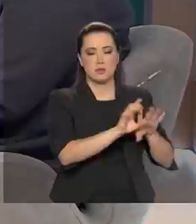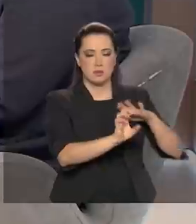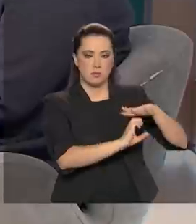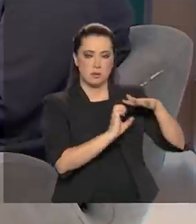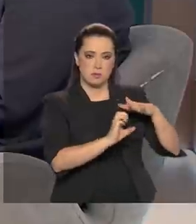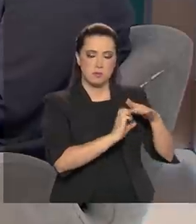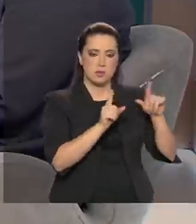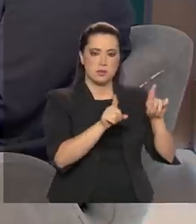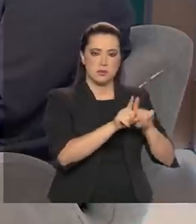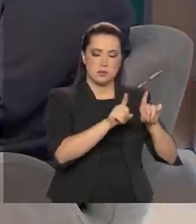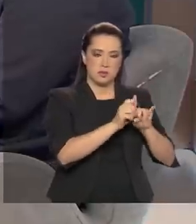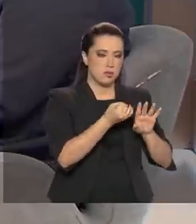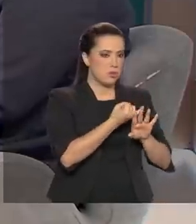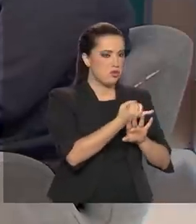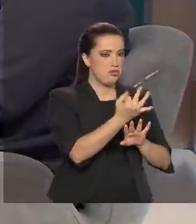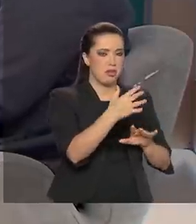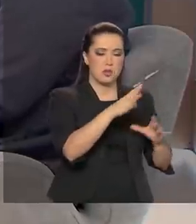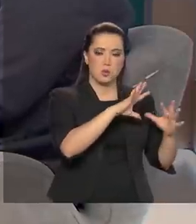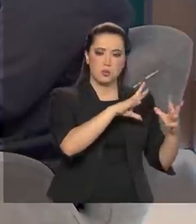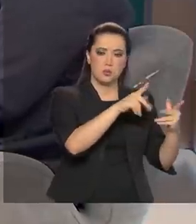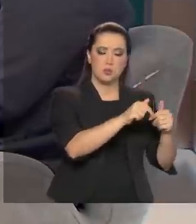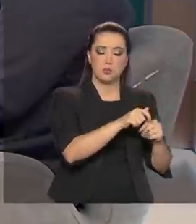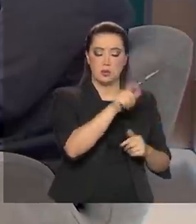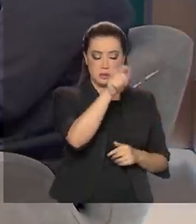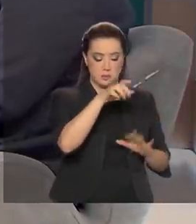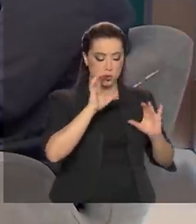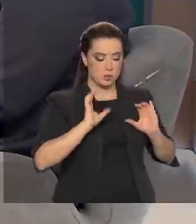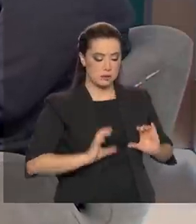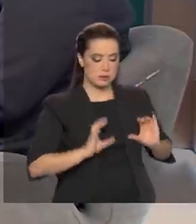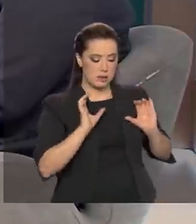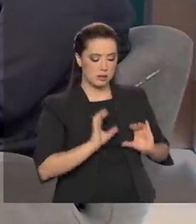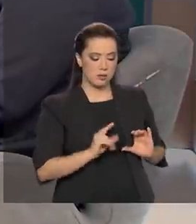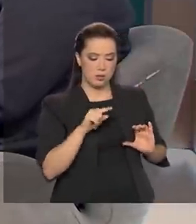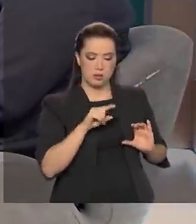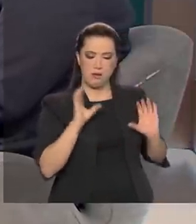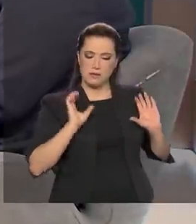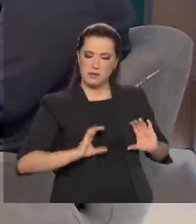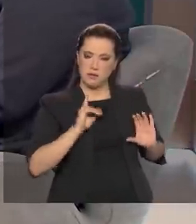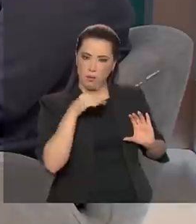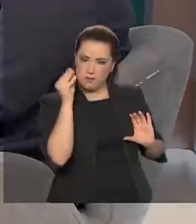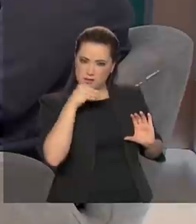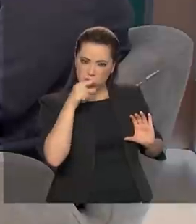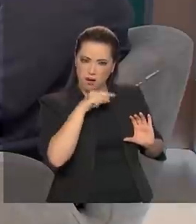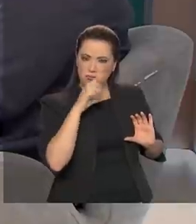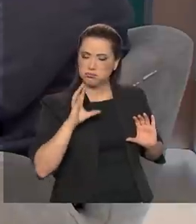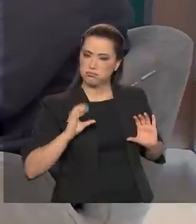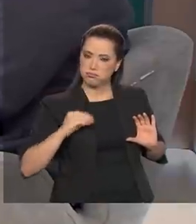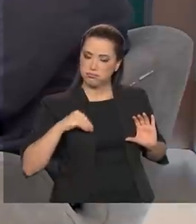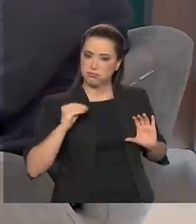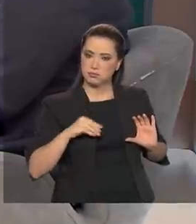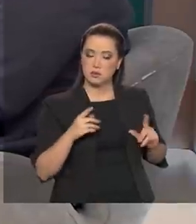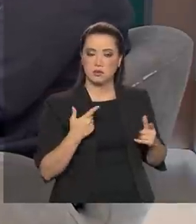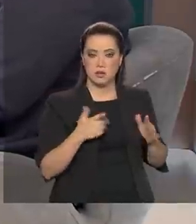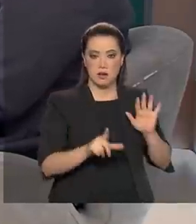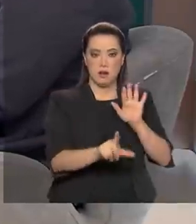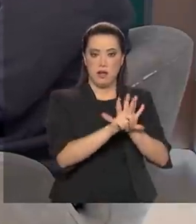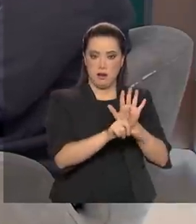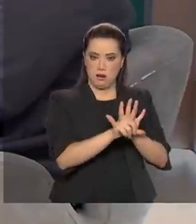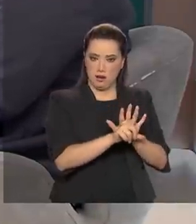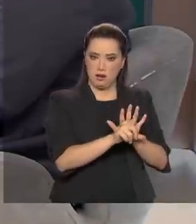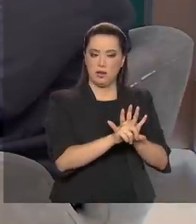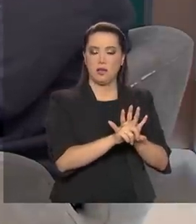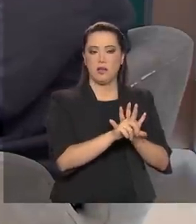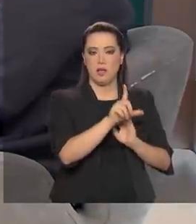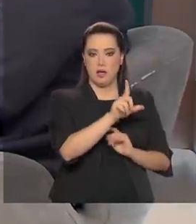grandes conglomerados internacionais, os cidadãos são o elo mais fraco. A Lei Geral de Proteção de Dados no Brasil, a LGPD,